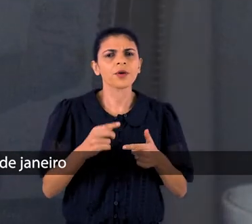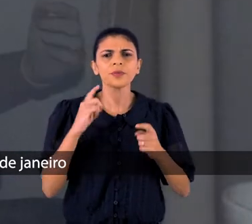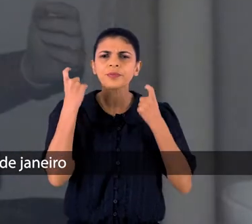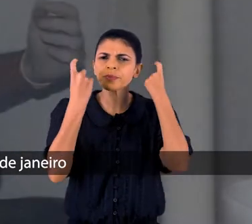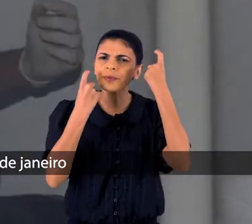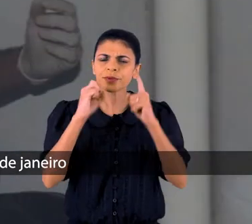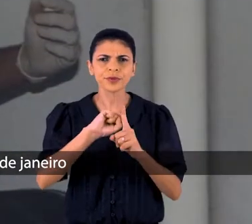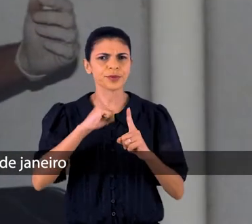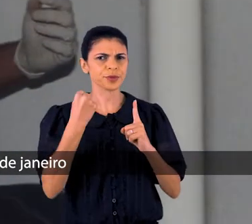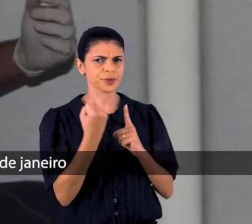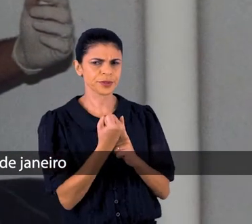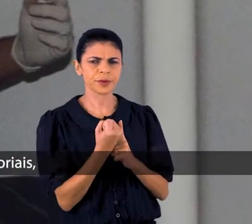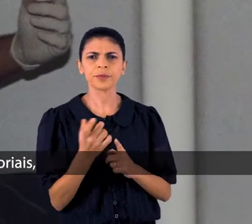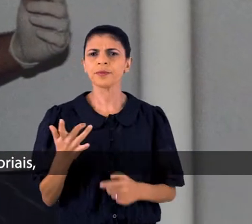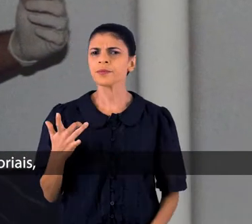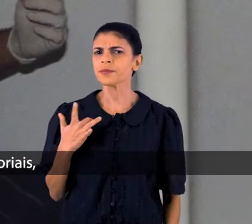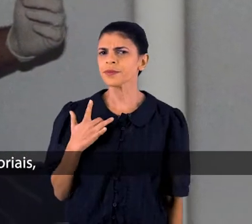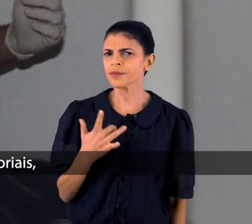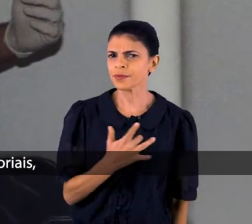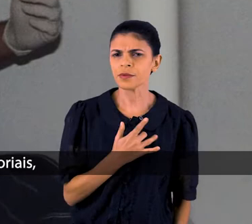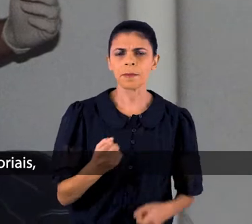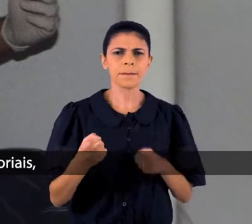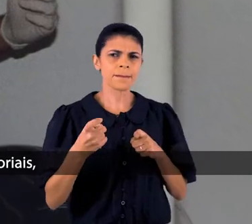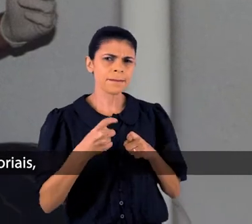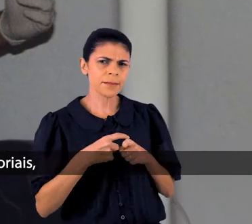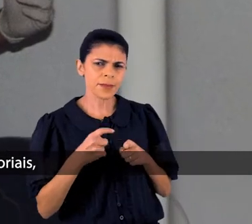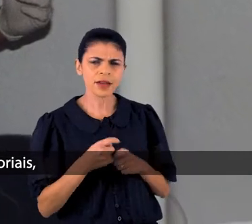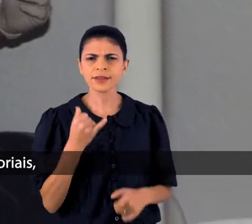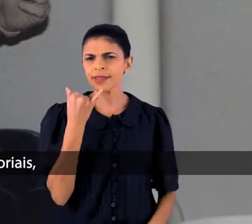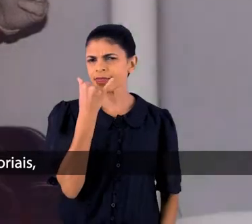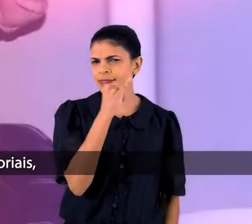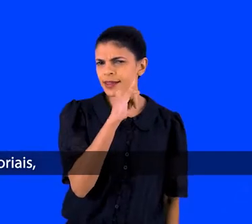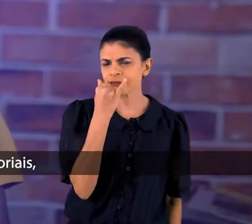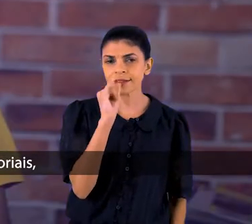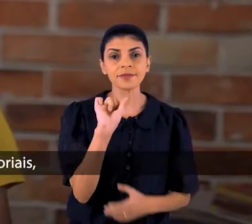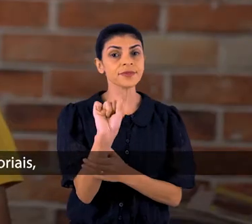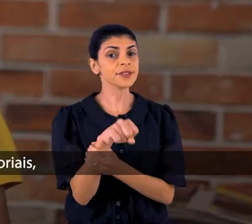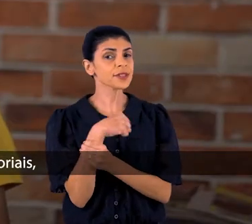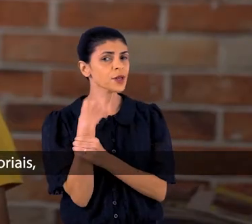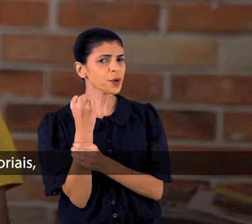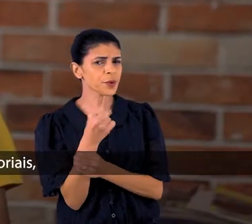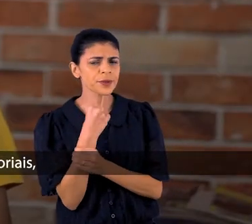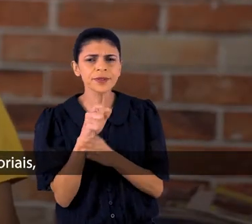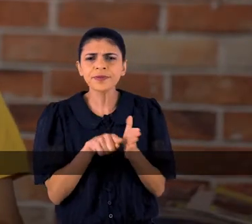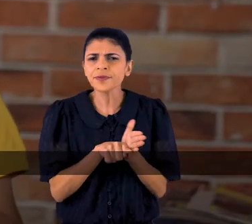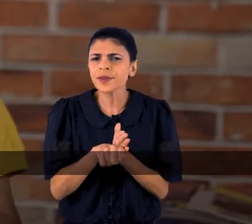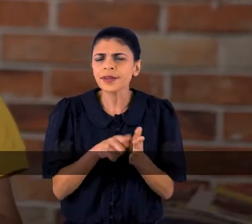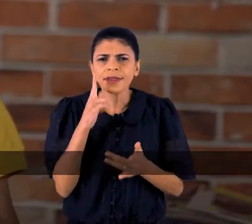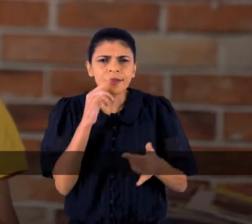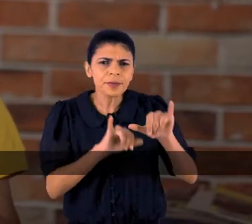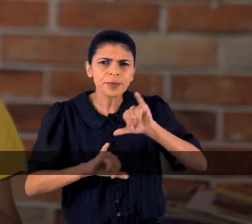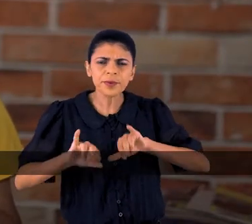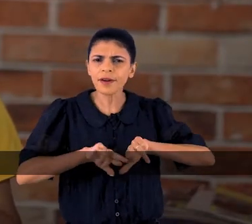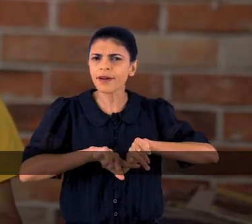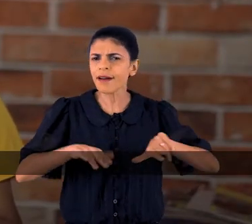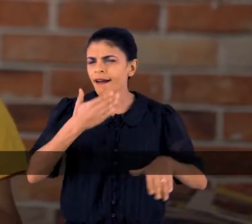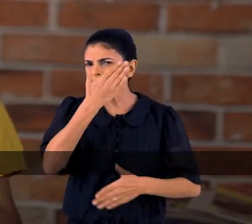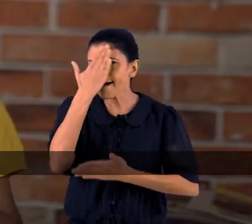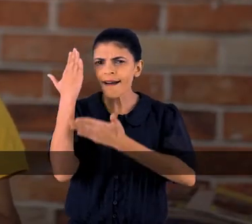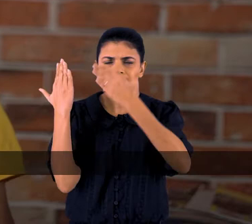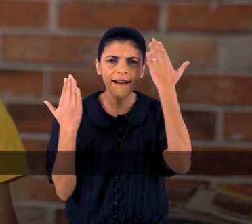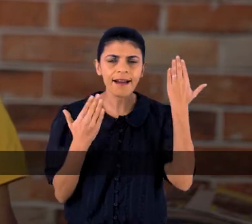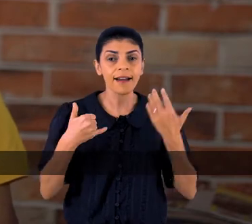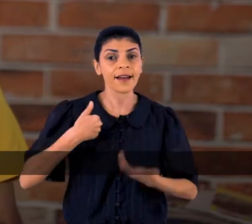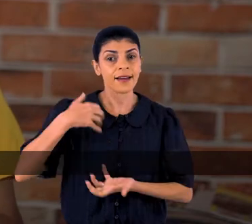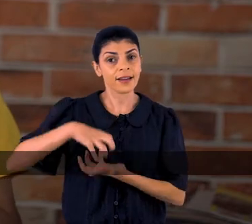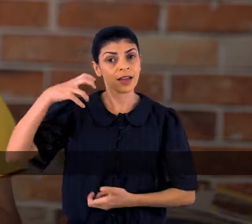social do estado do Rio de Janeiro. Médicos, dentistas, fisioterapias, exames laboratoriais, entretenimento para idosos e